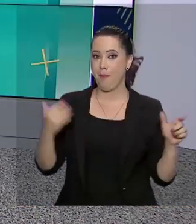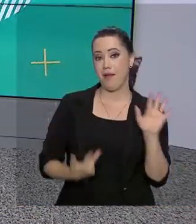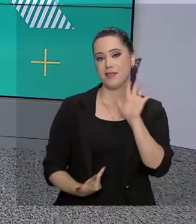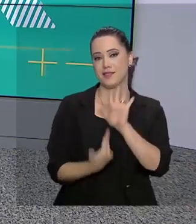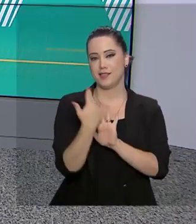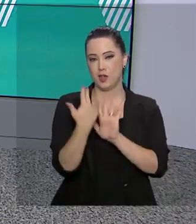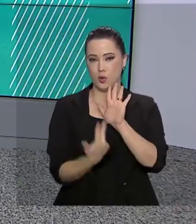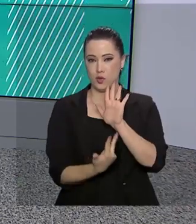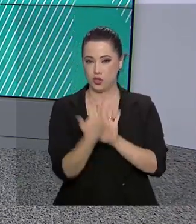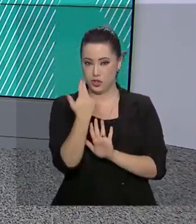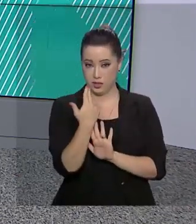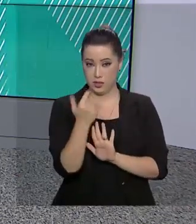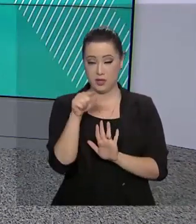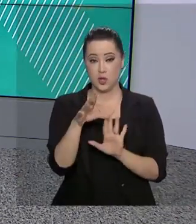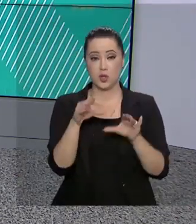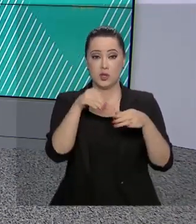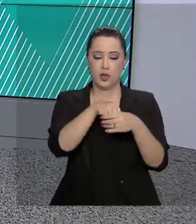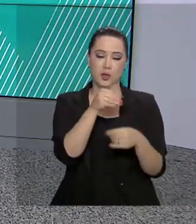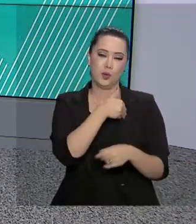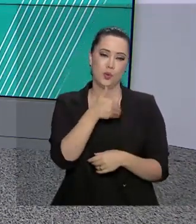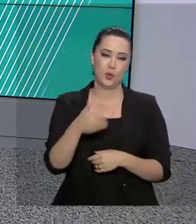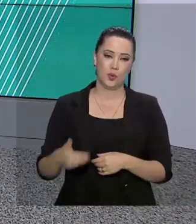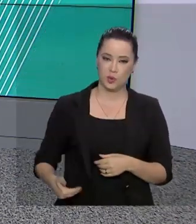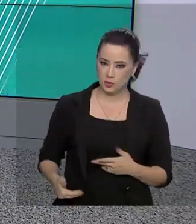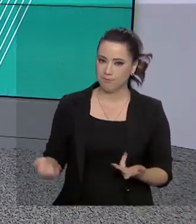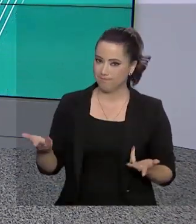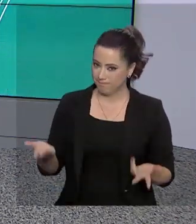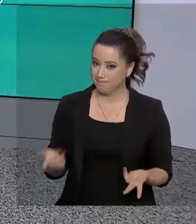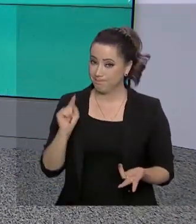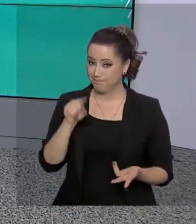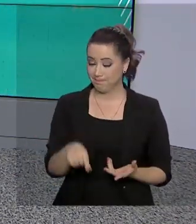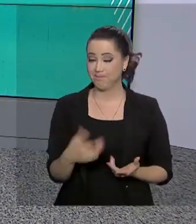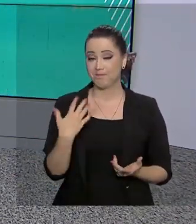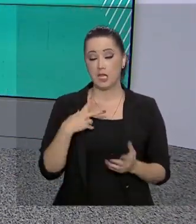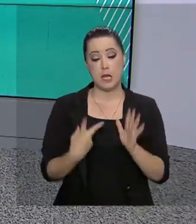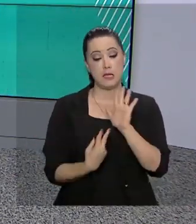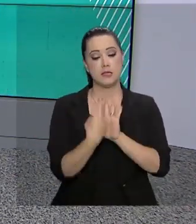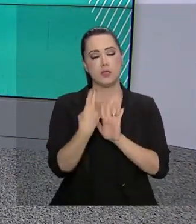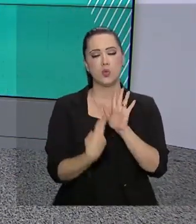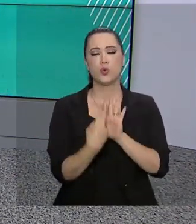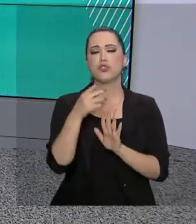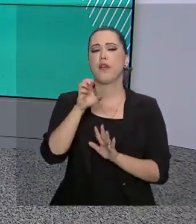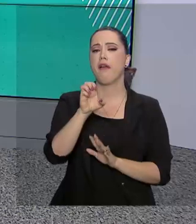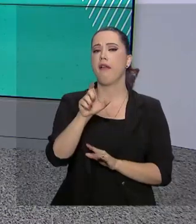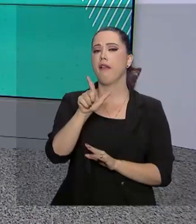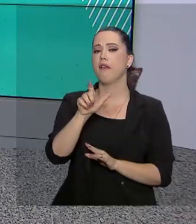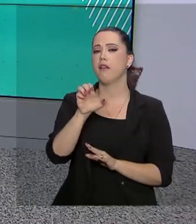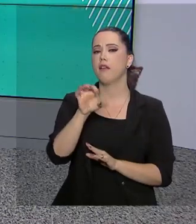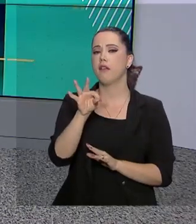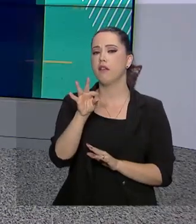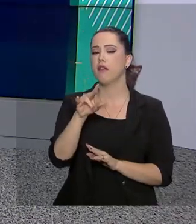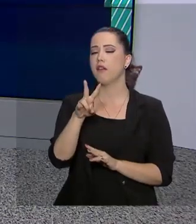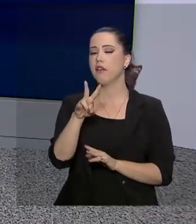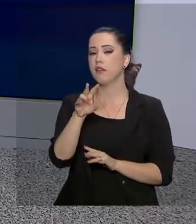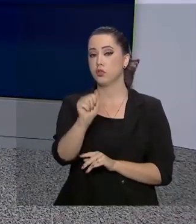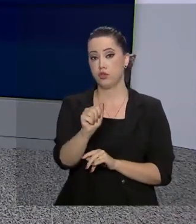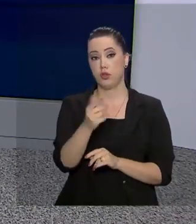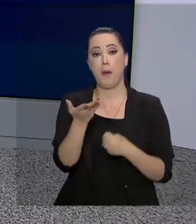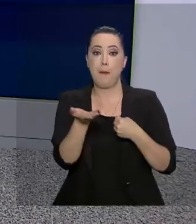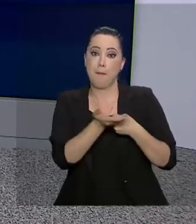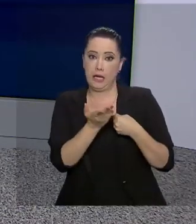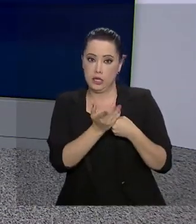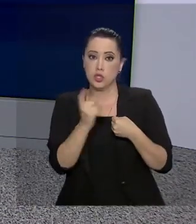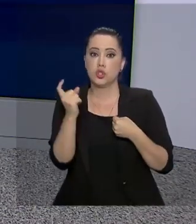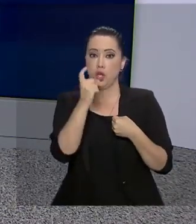eletivas na rede pública de saúde em todo o país. As cirurgias eletivas são aquelas de média e alta